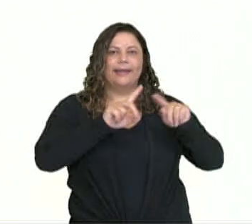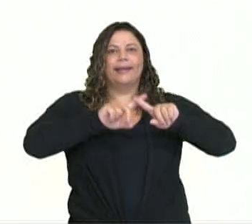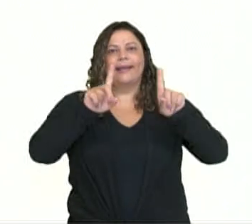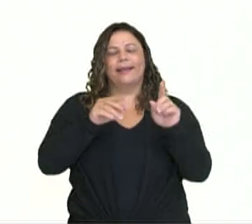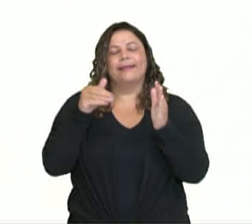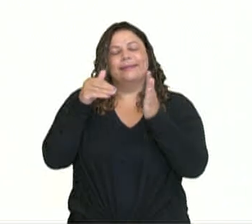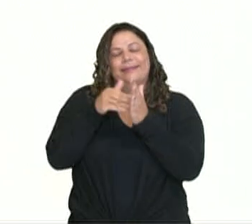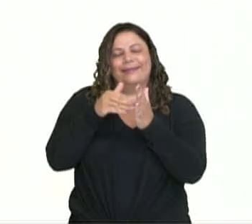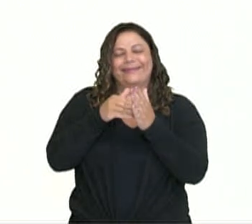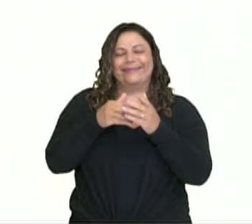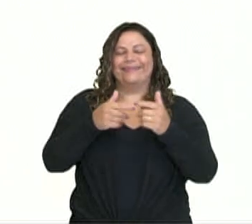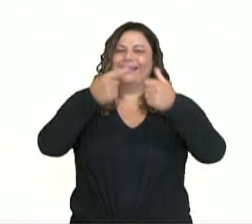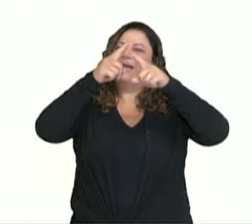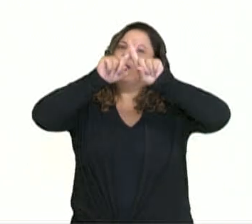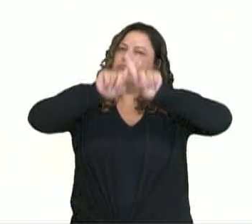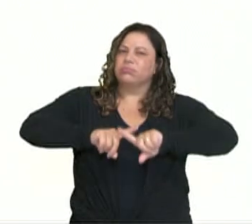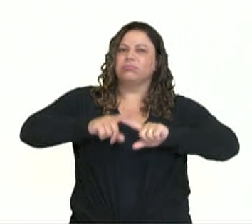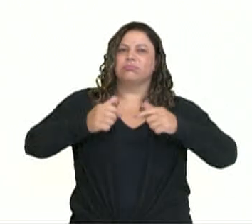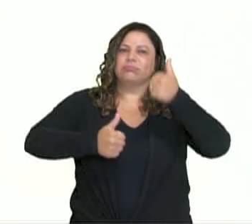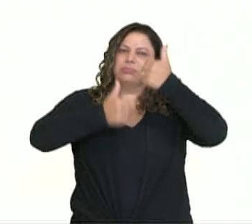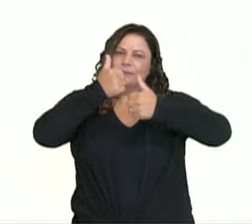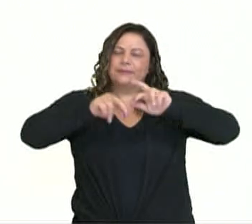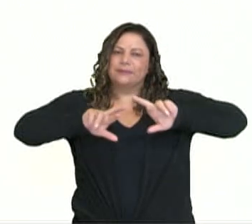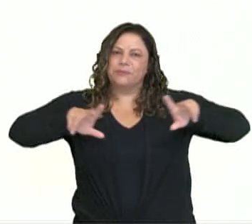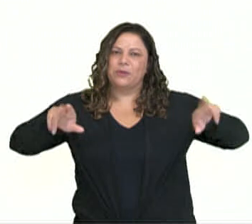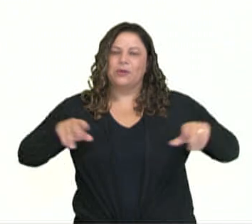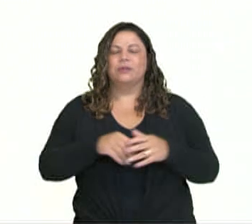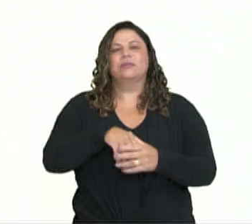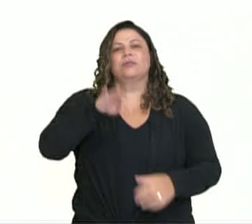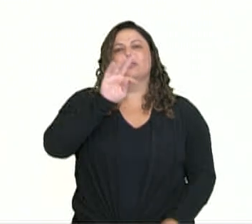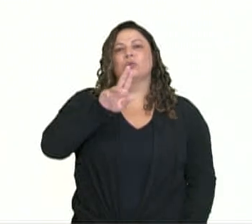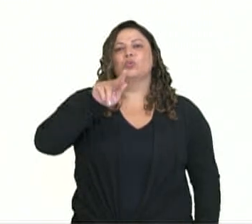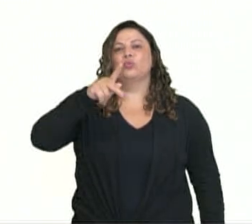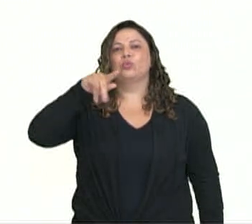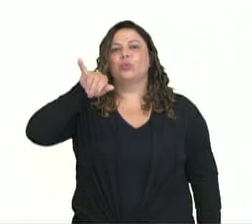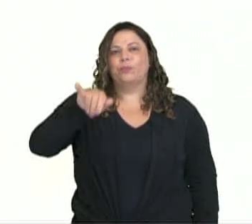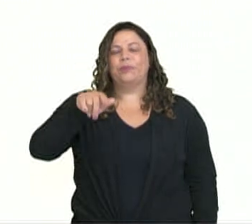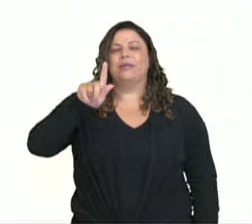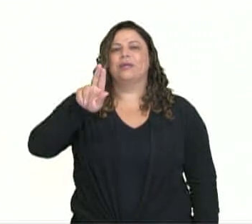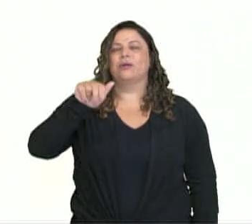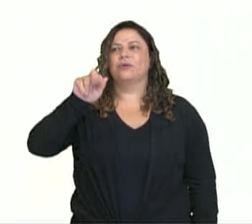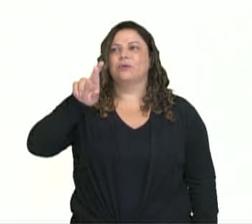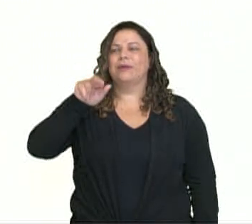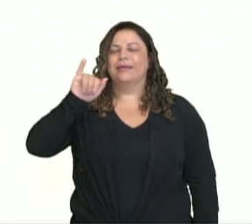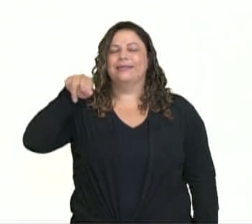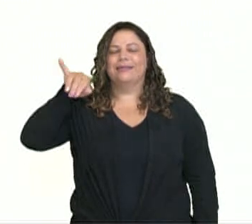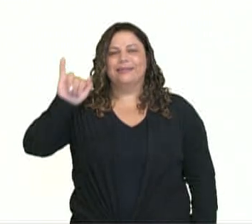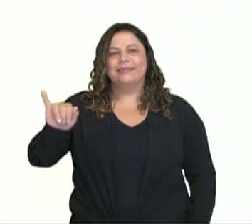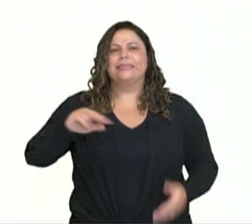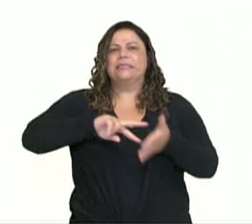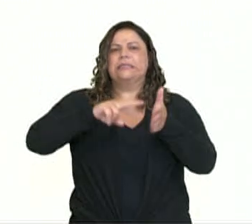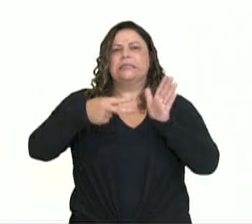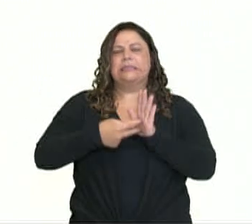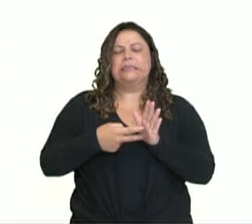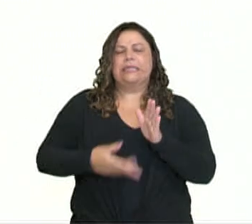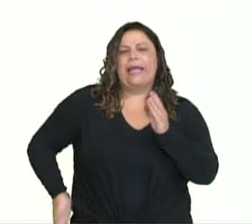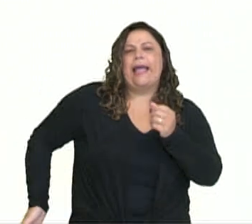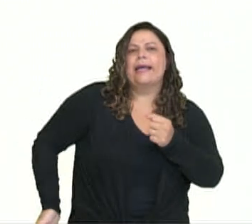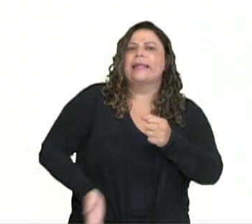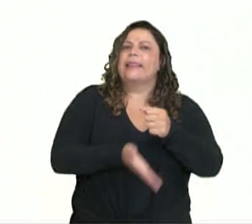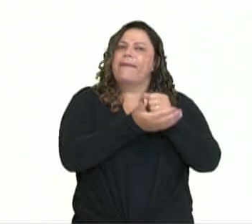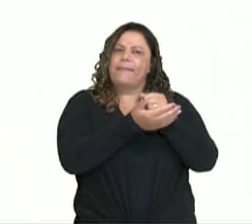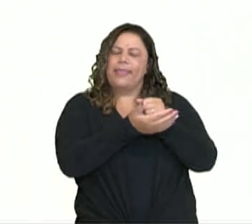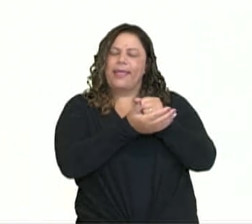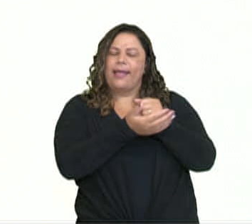esporte. Na língua tupi-guarani significa tapear, bater, golpear. E aqui nas imagens nós podemos